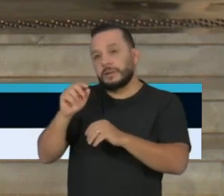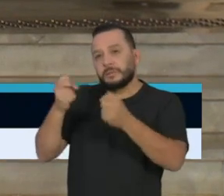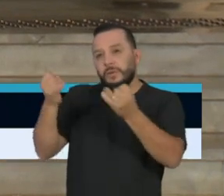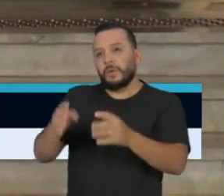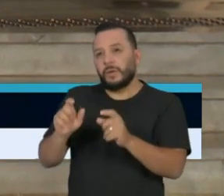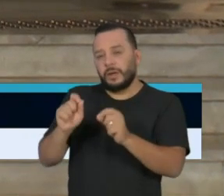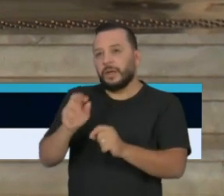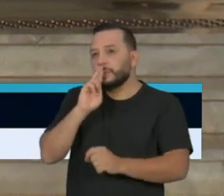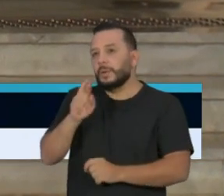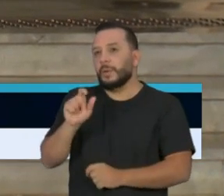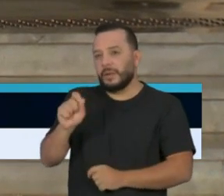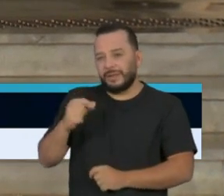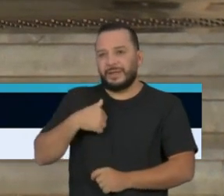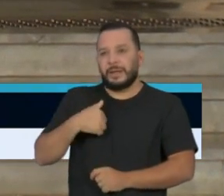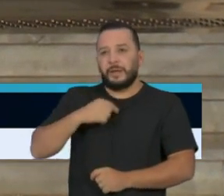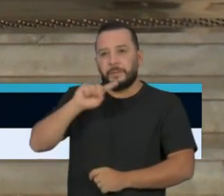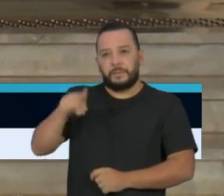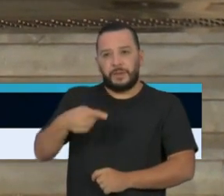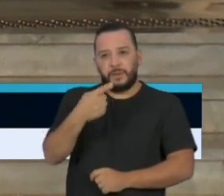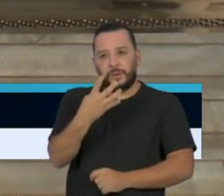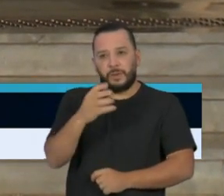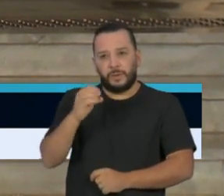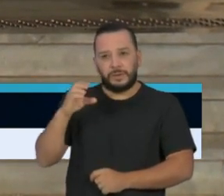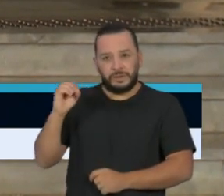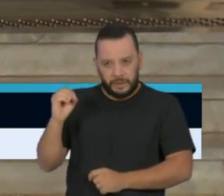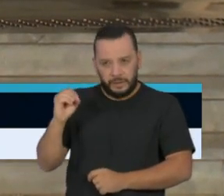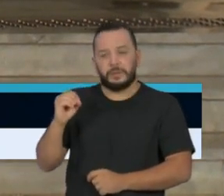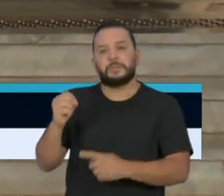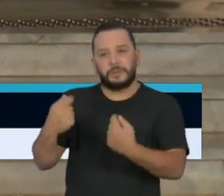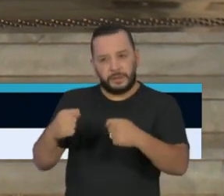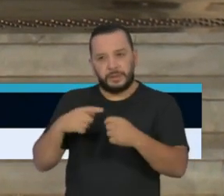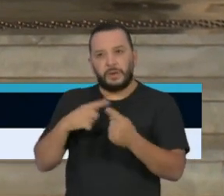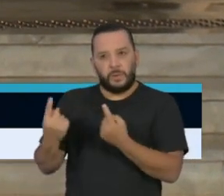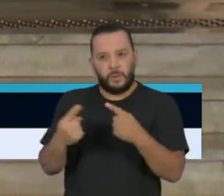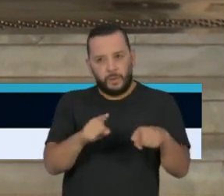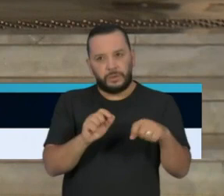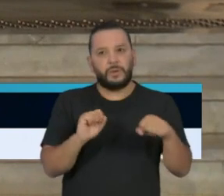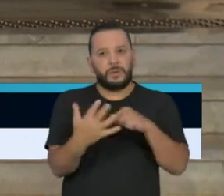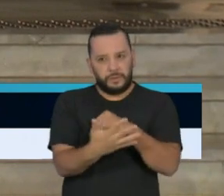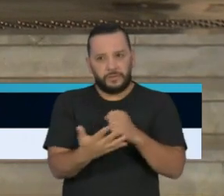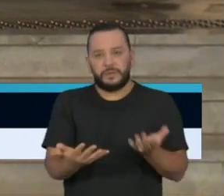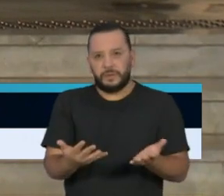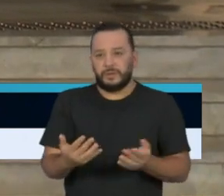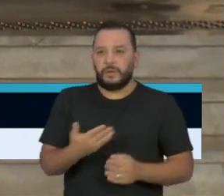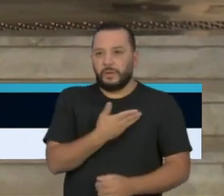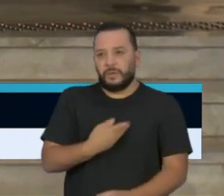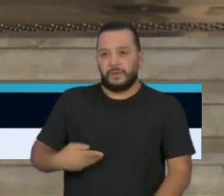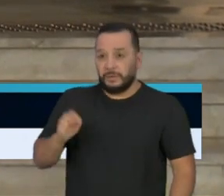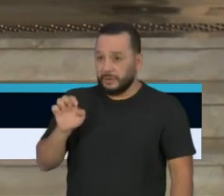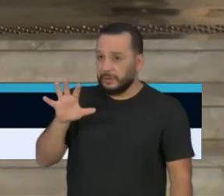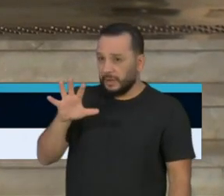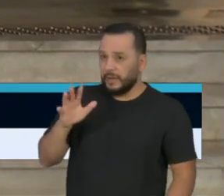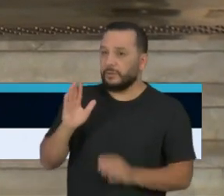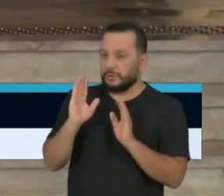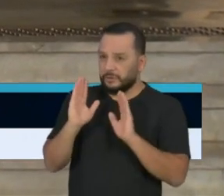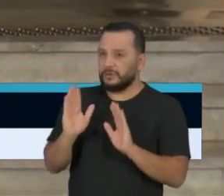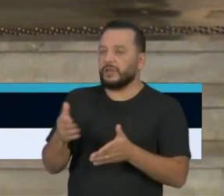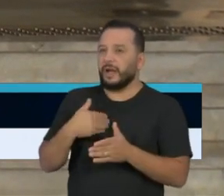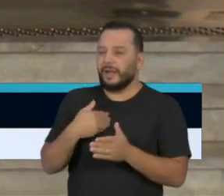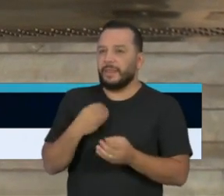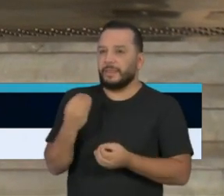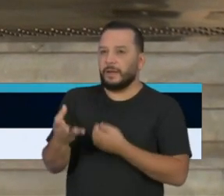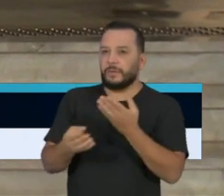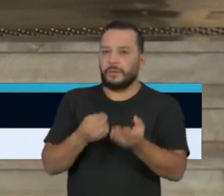.400 leitos de UTI para esse enfrentamento desses primeiros meses. O governo do Estado já entregou